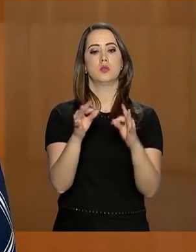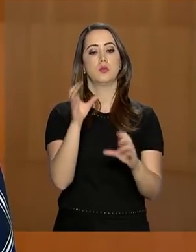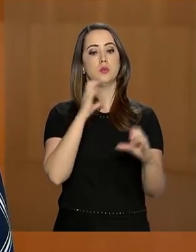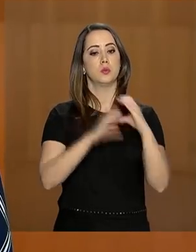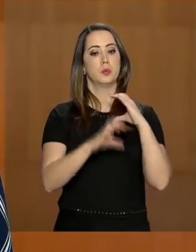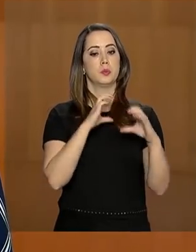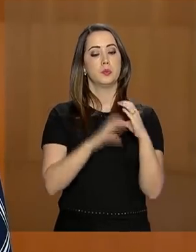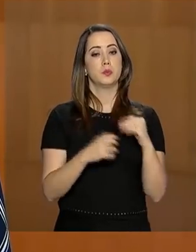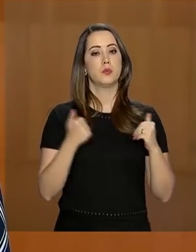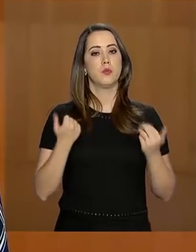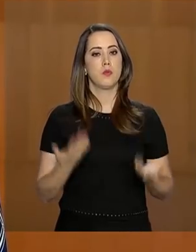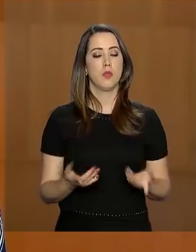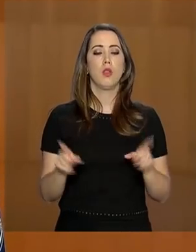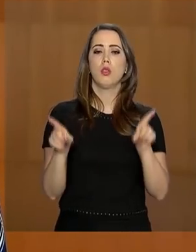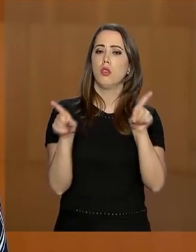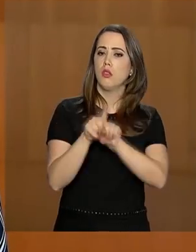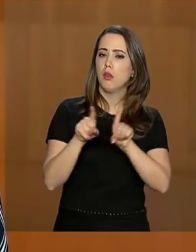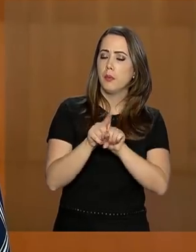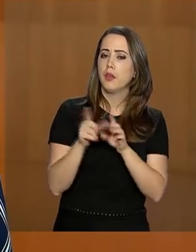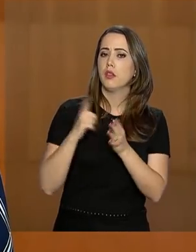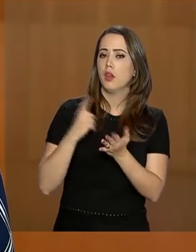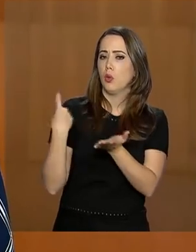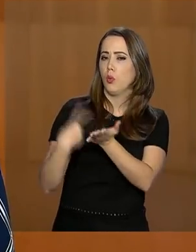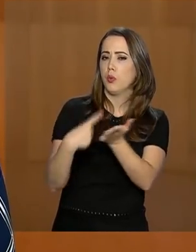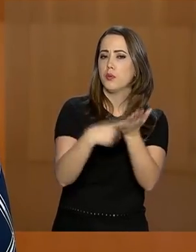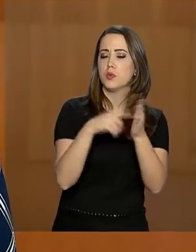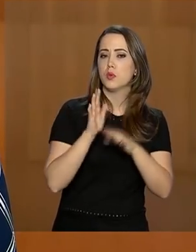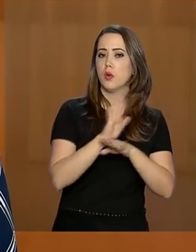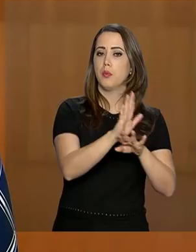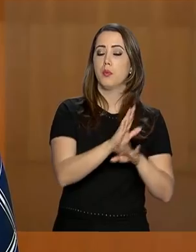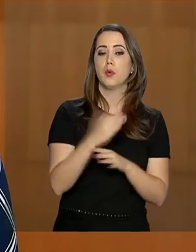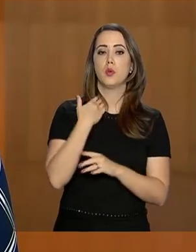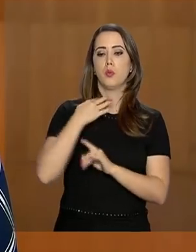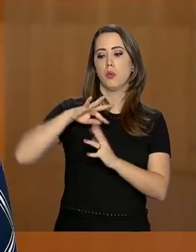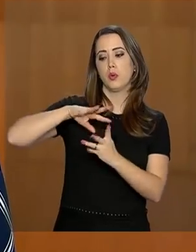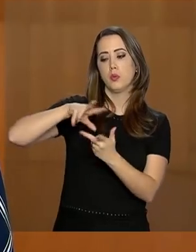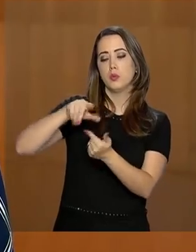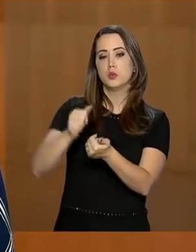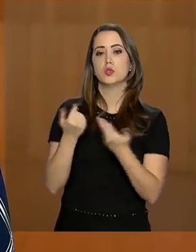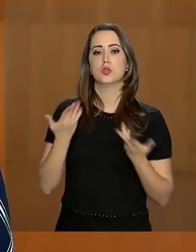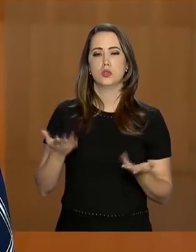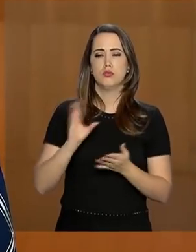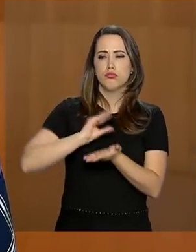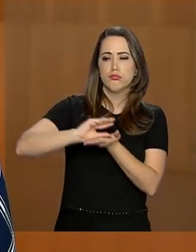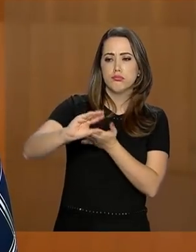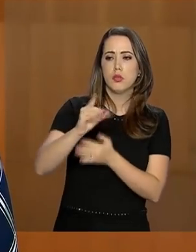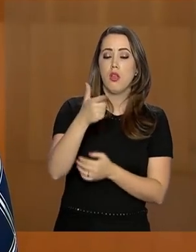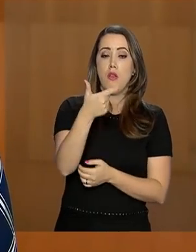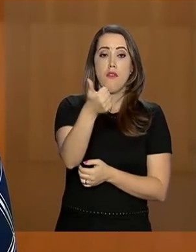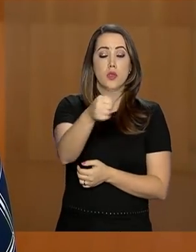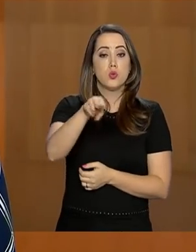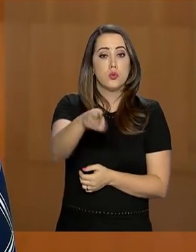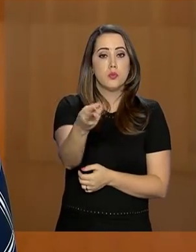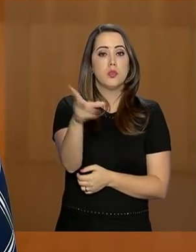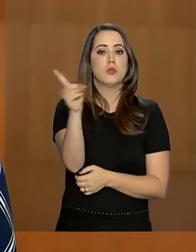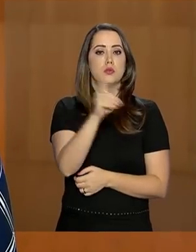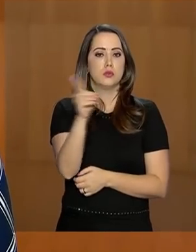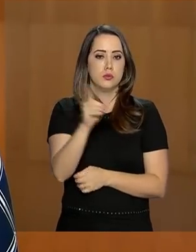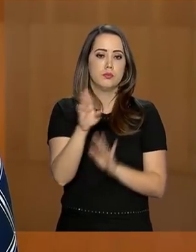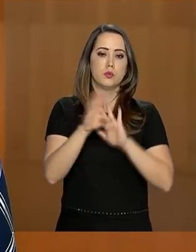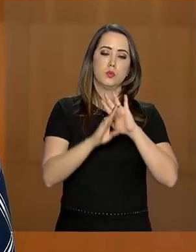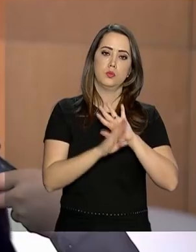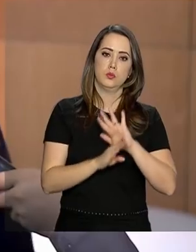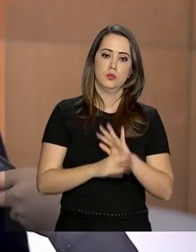Comunicações. E também conta com o apoio do Banco Mundial. Serão investidos 21 milhões de dólares no